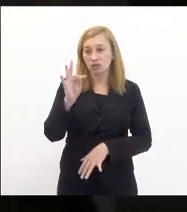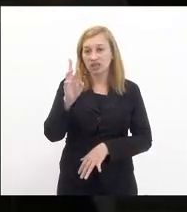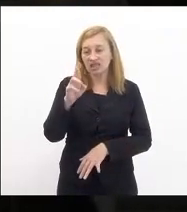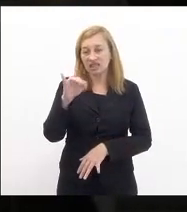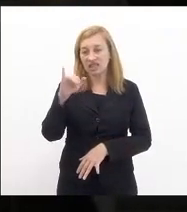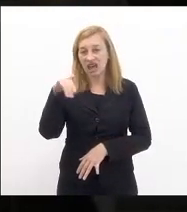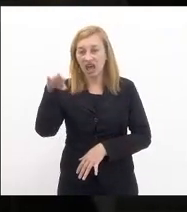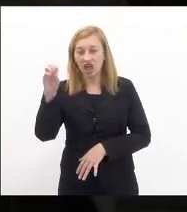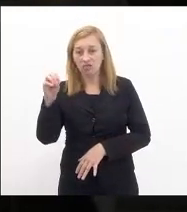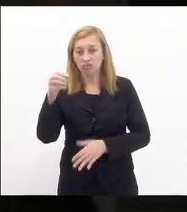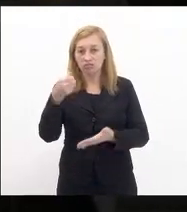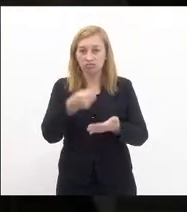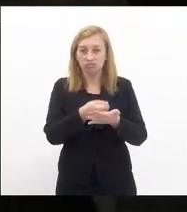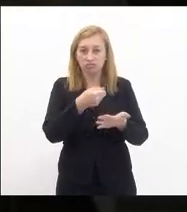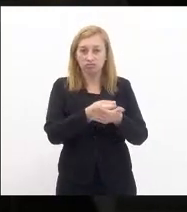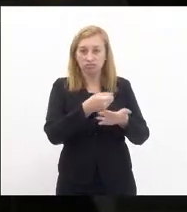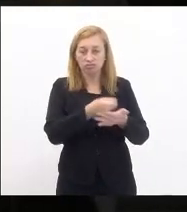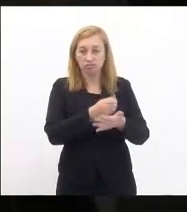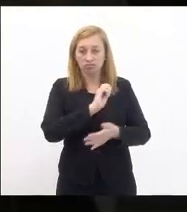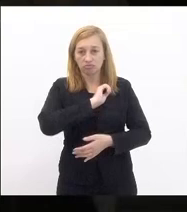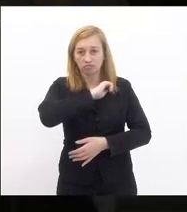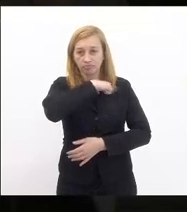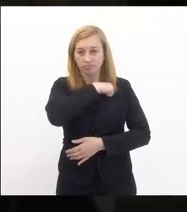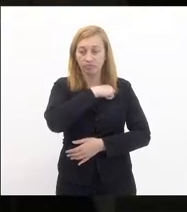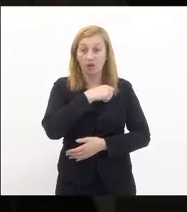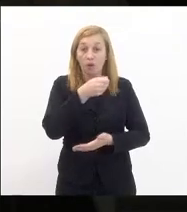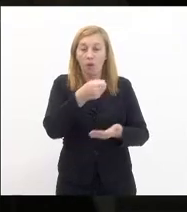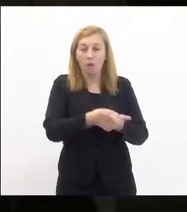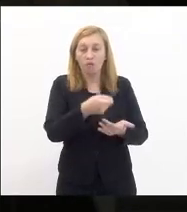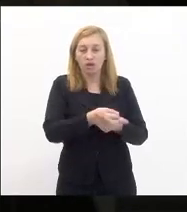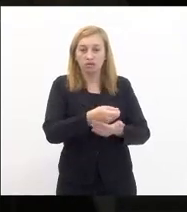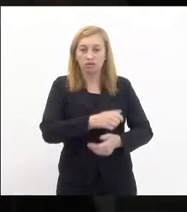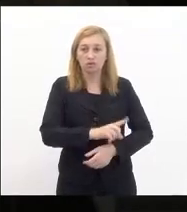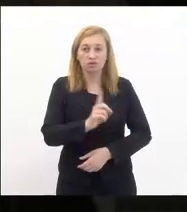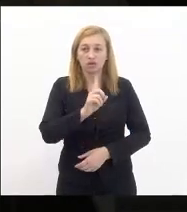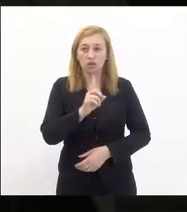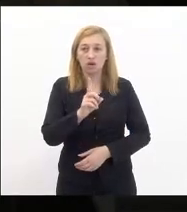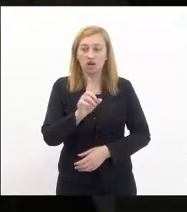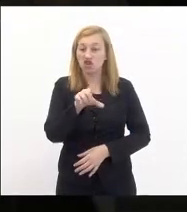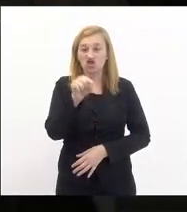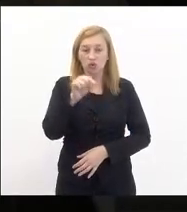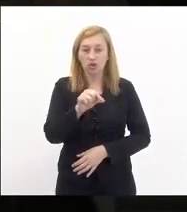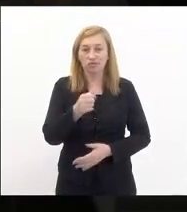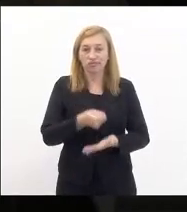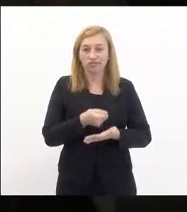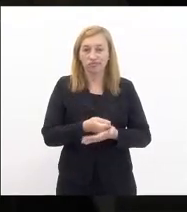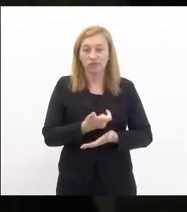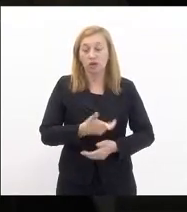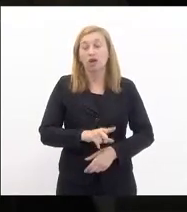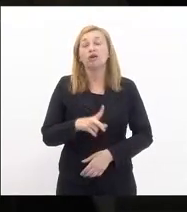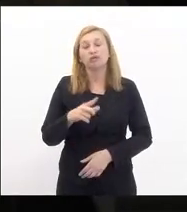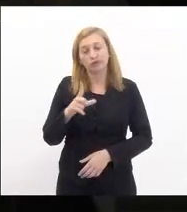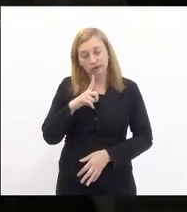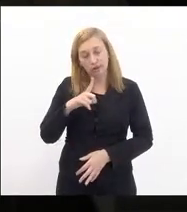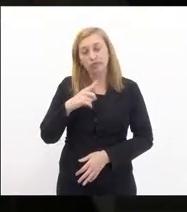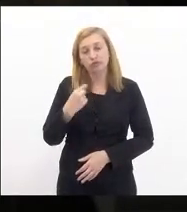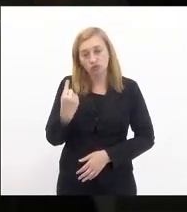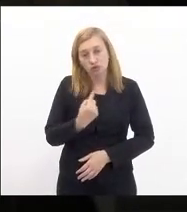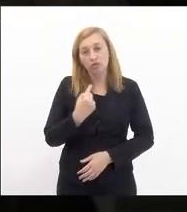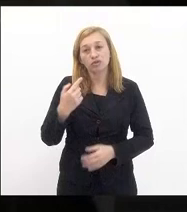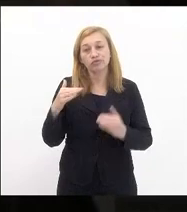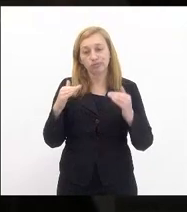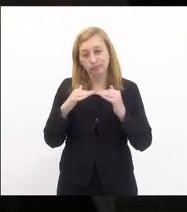é uma exigência do regime obrigatório não é de escolha e nós temos um